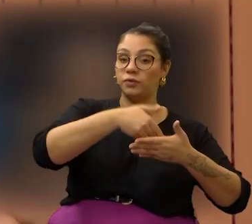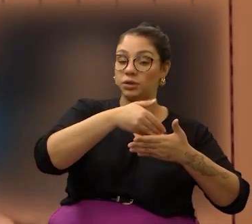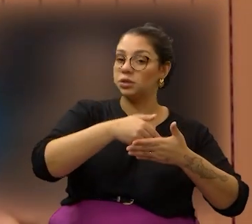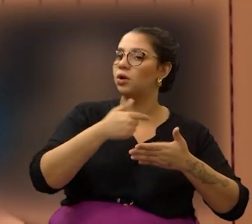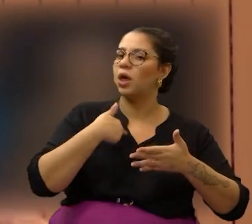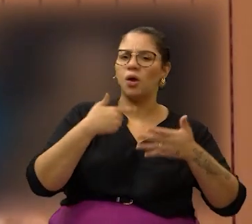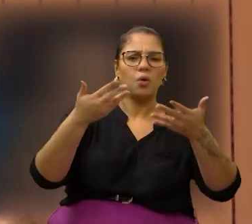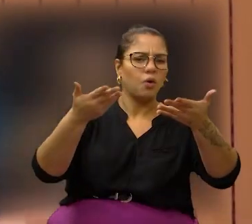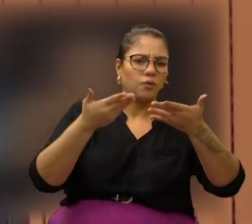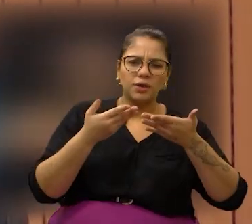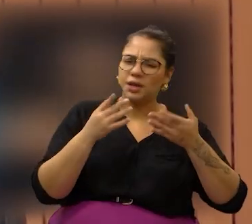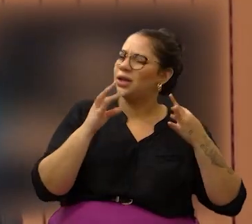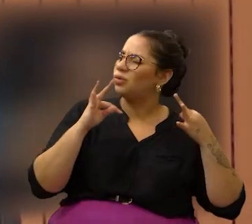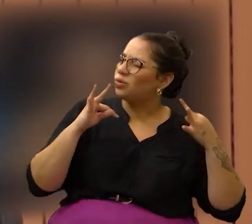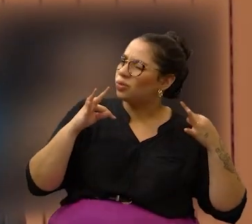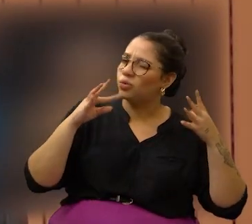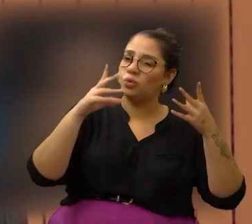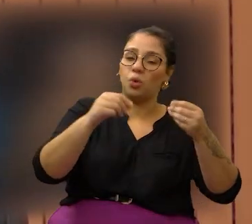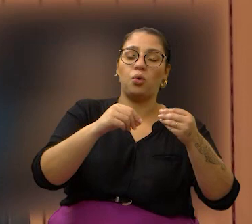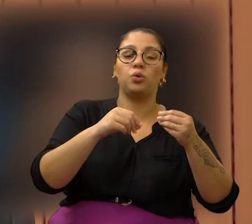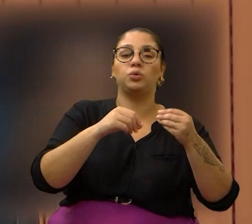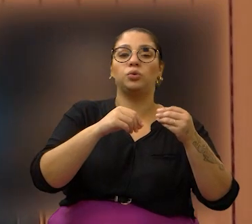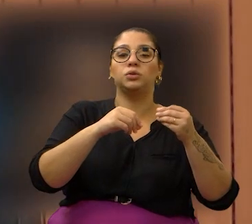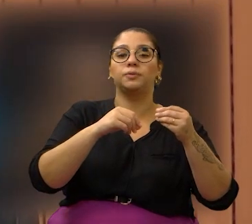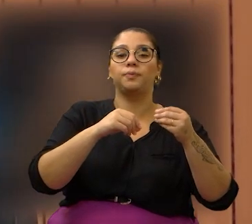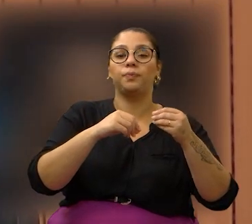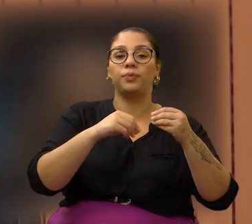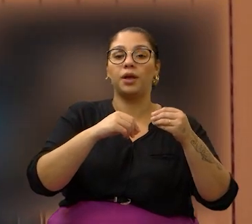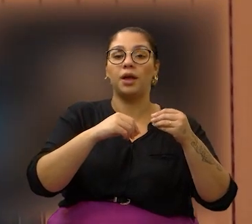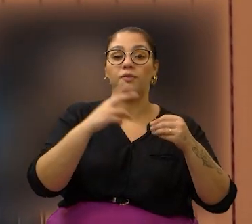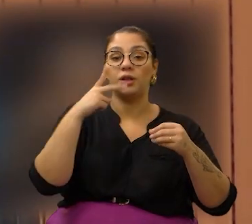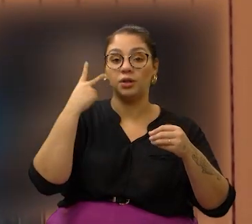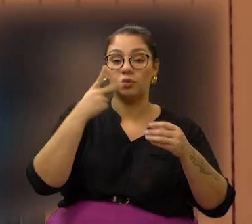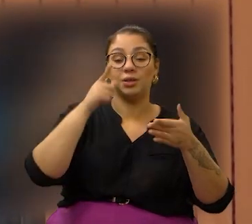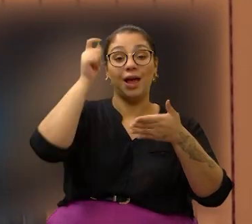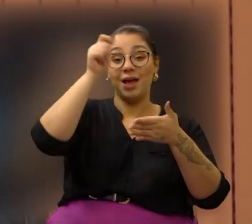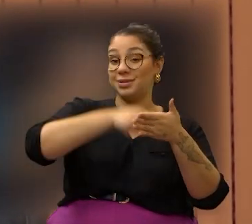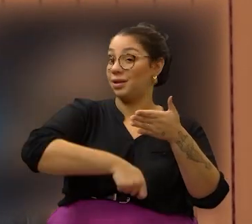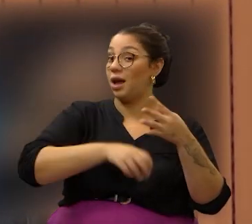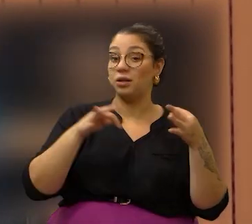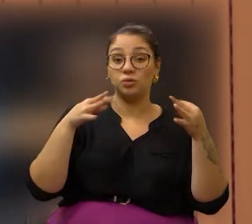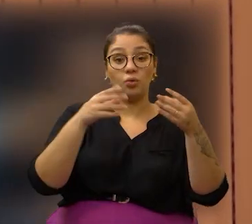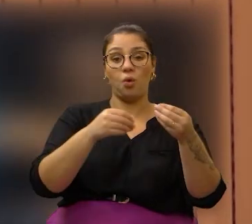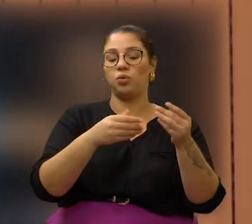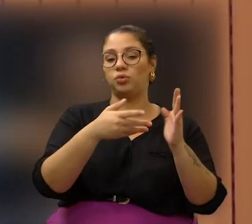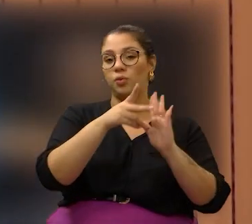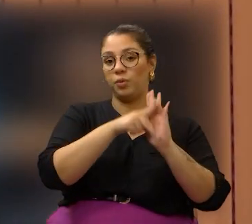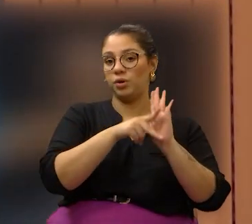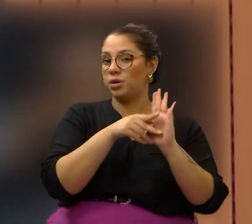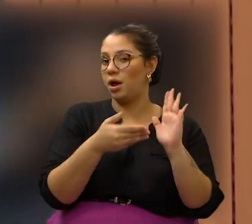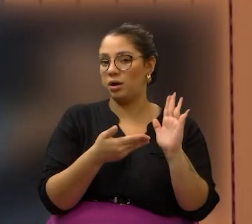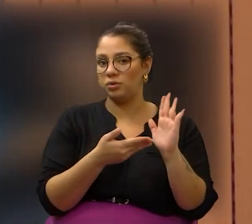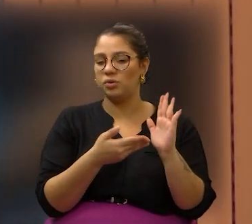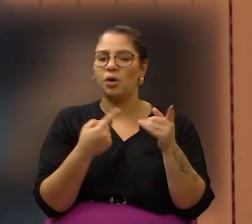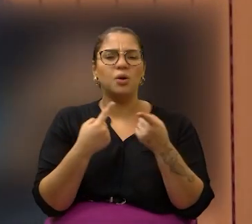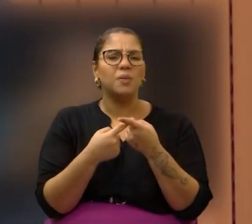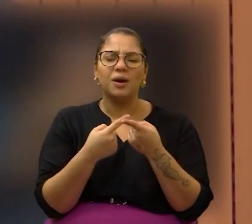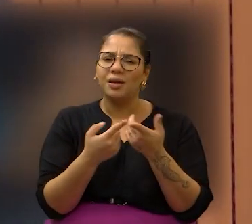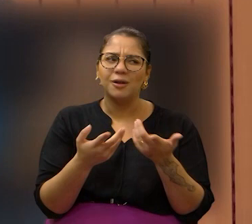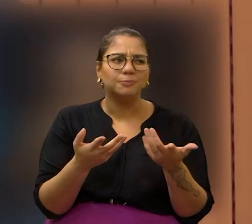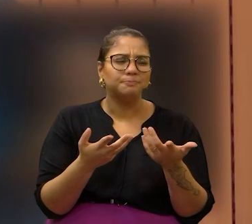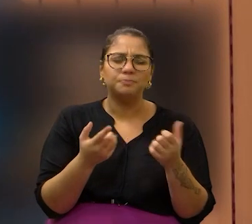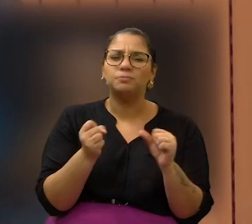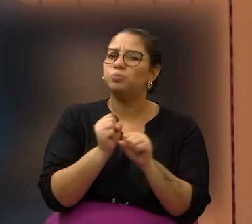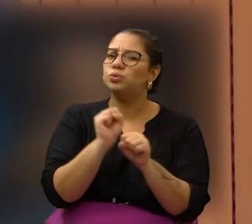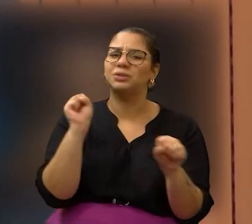todos os vereadores, inclusive o senhor, para assinar esse projeto junto. O porque é